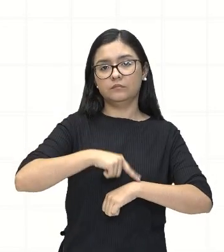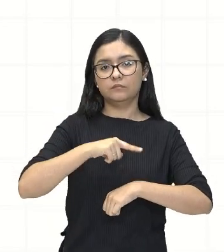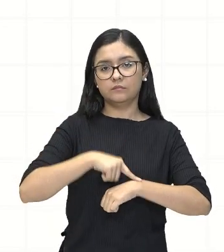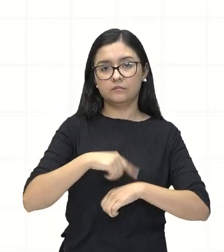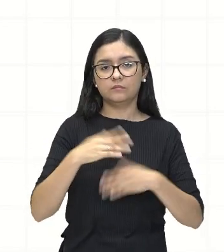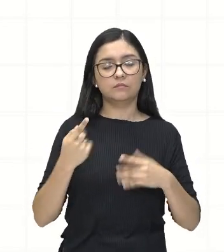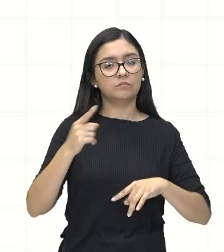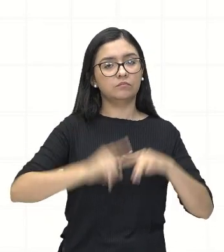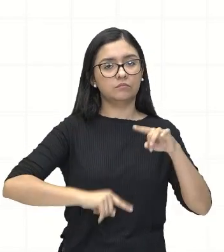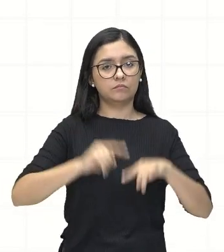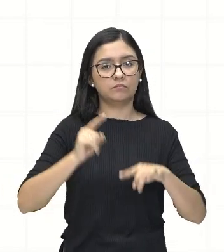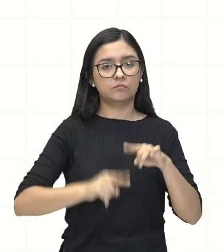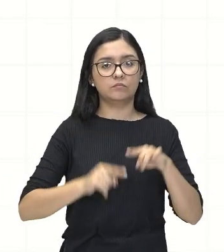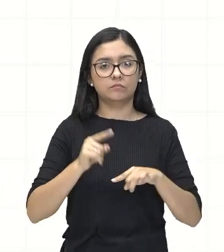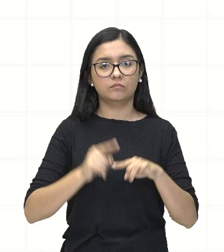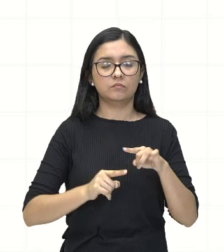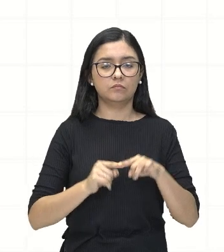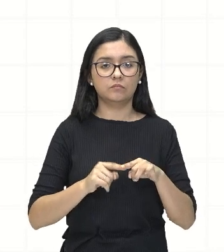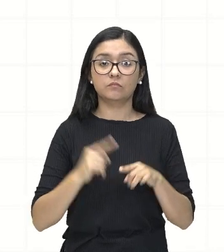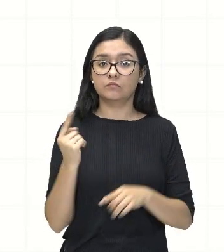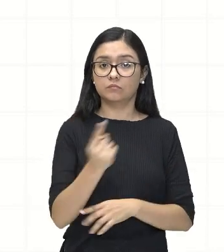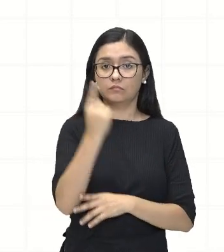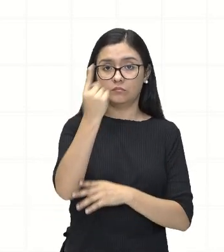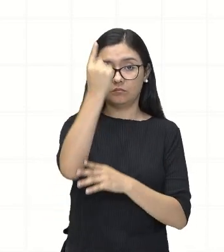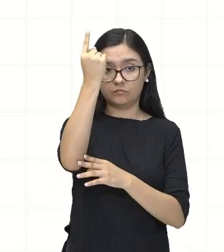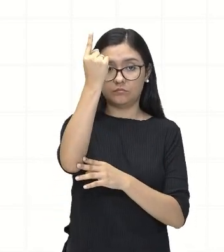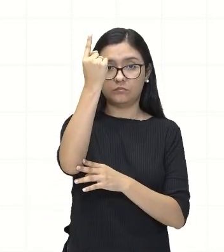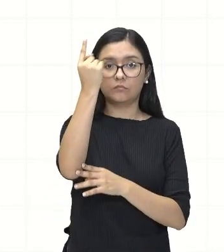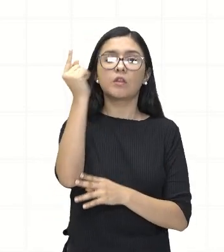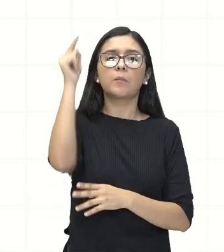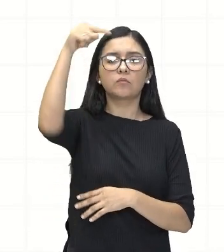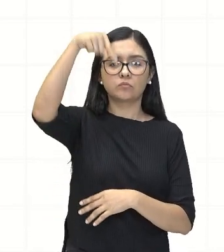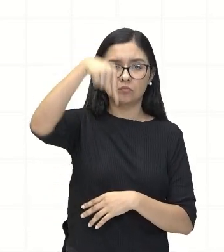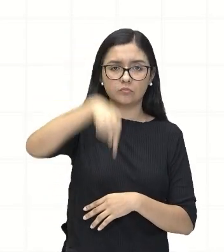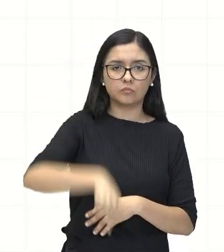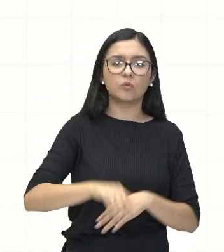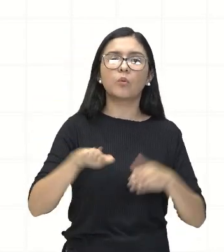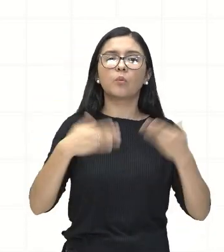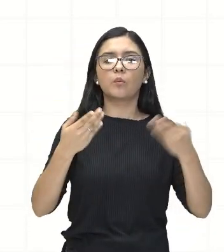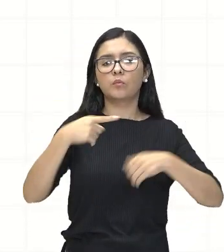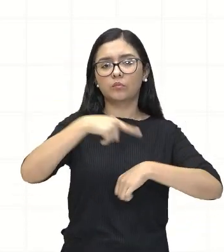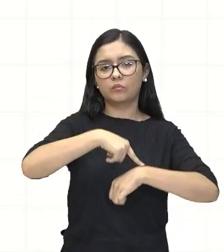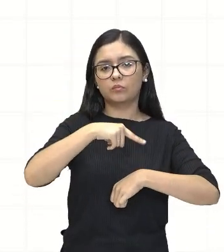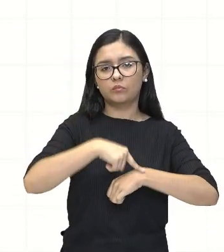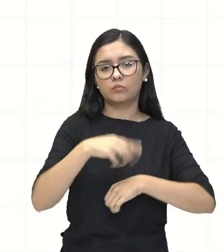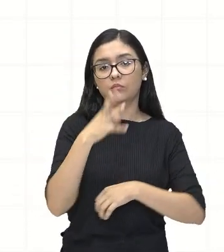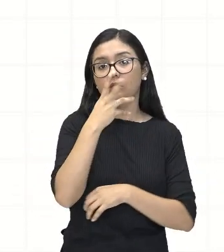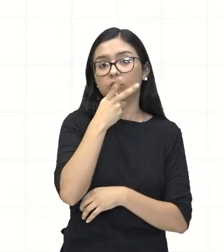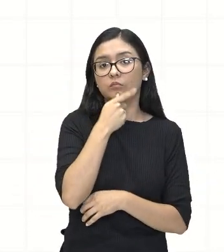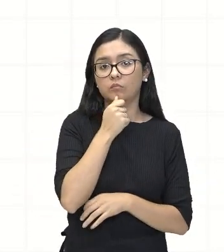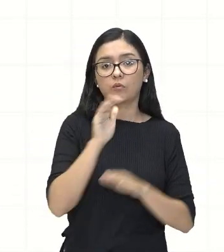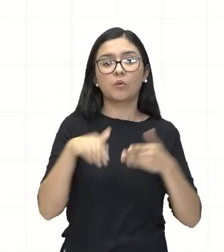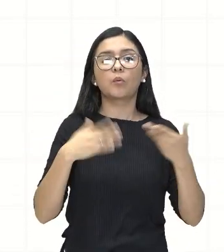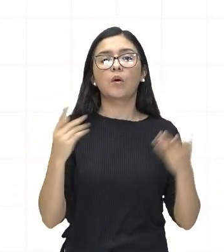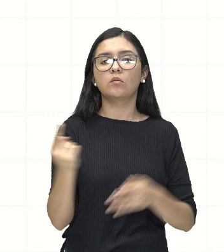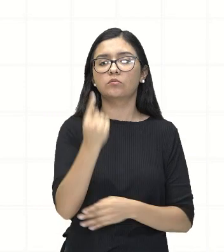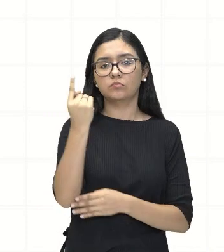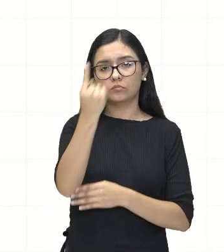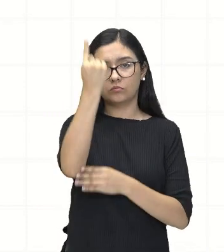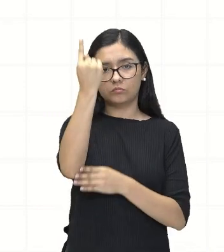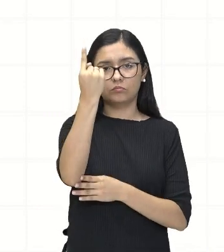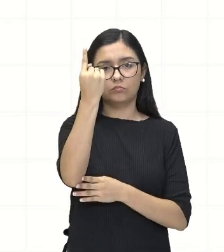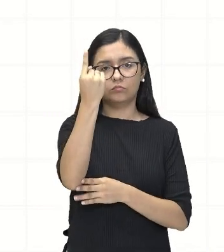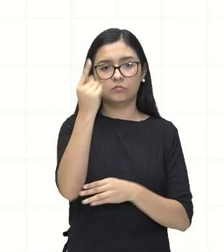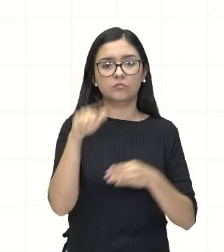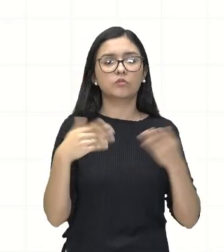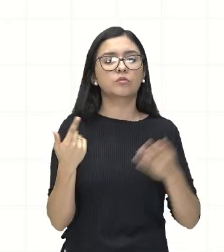Quando o projétil atinge o solo, né? Qual é a altura que